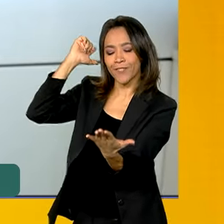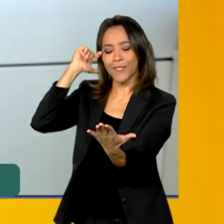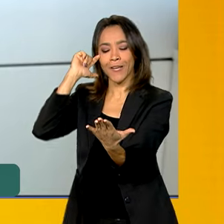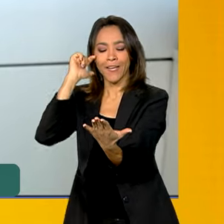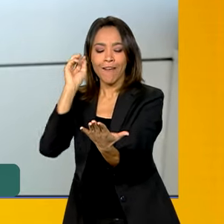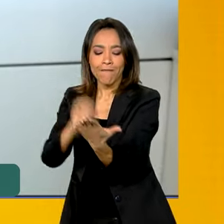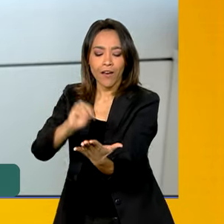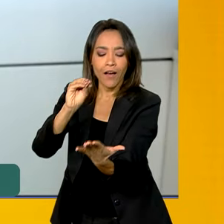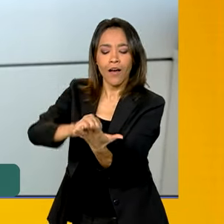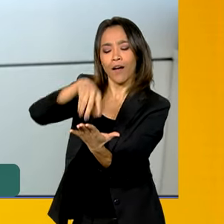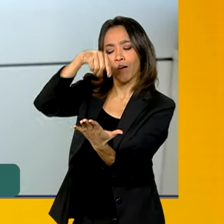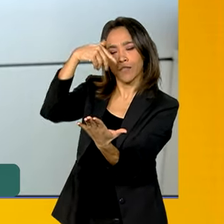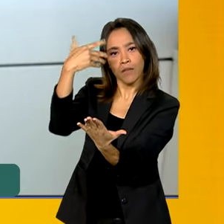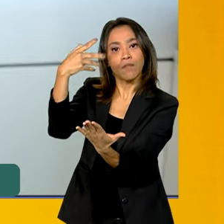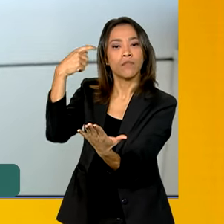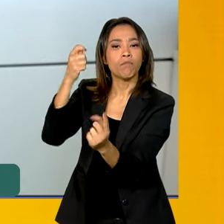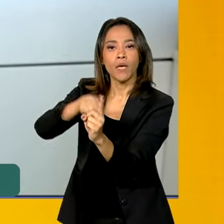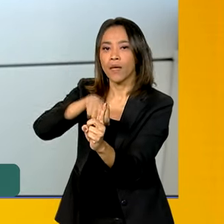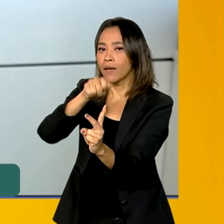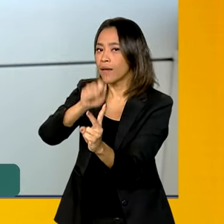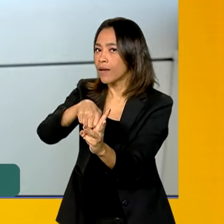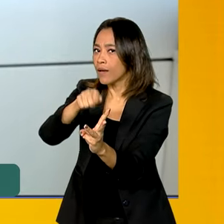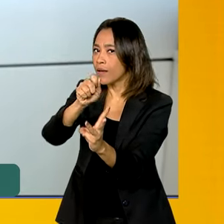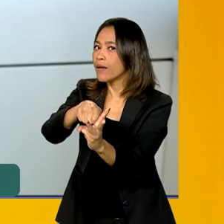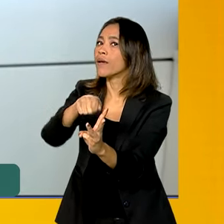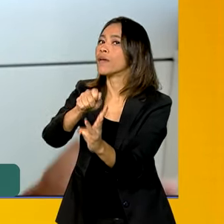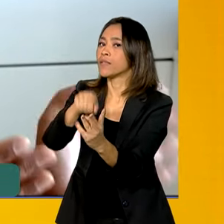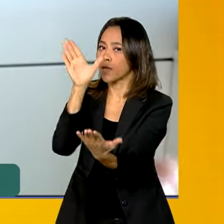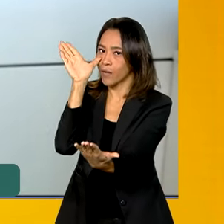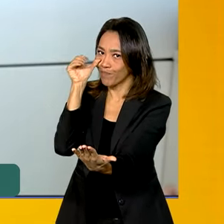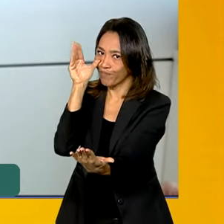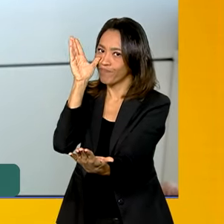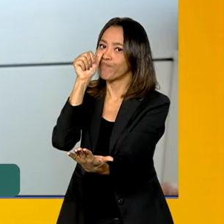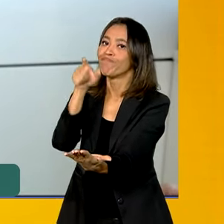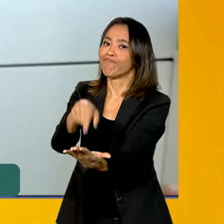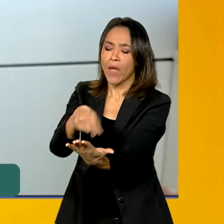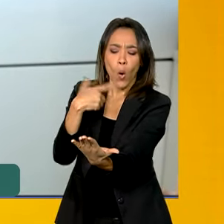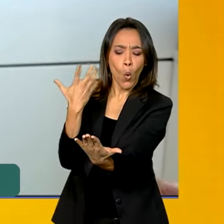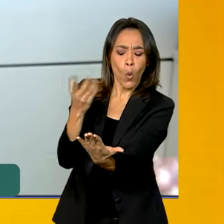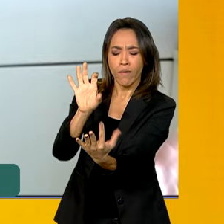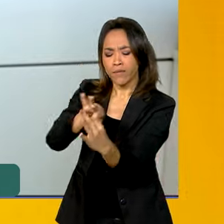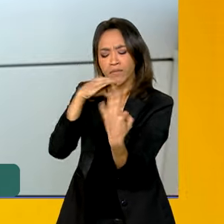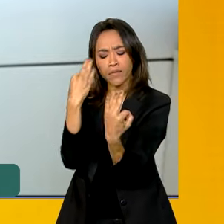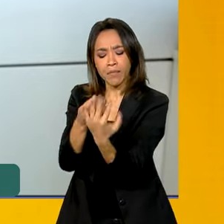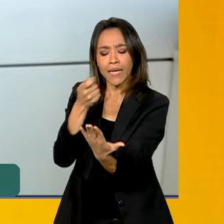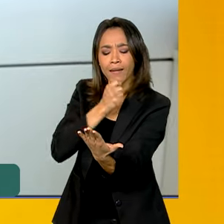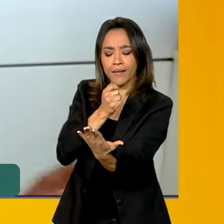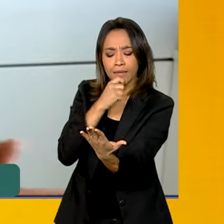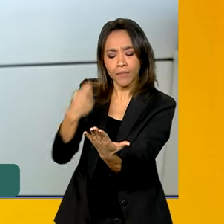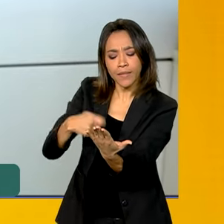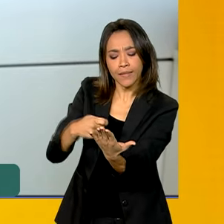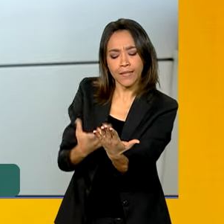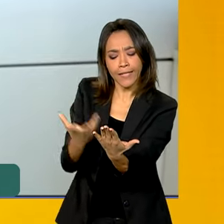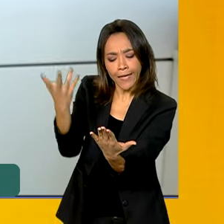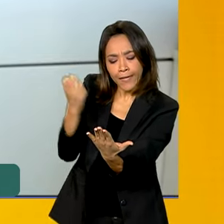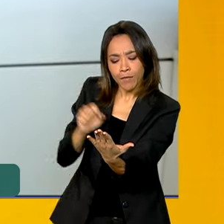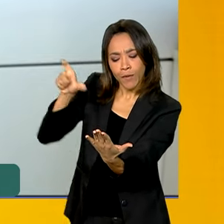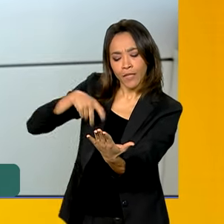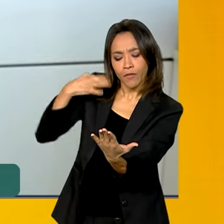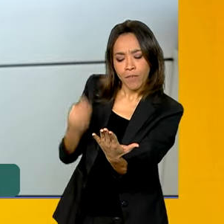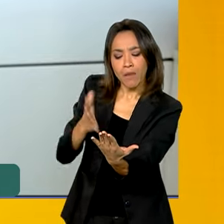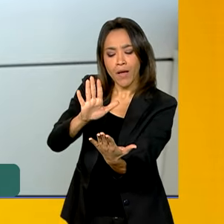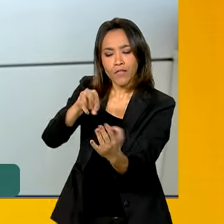pendência dentro do cadastro dessa família? Se tem famílias que ainda precisam receber o programa Bolsa Família, mas que estão